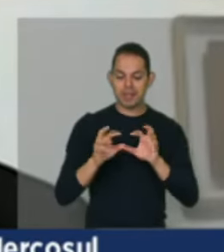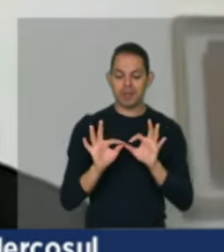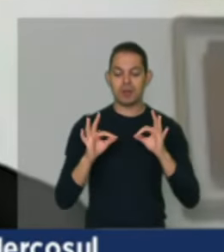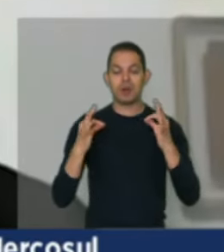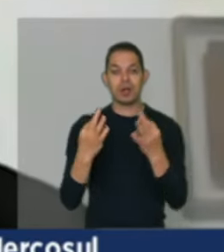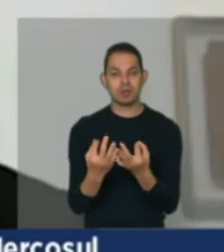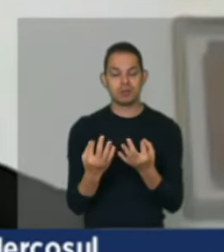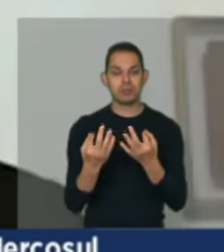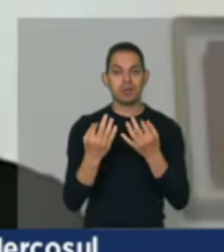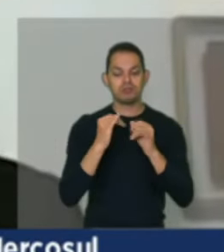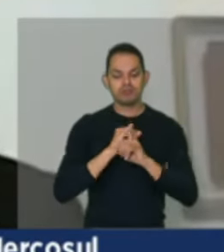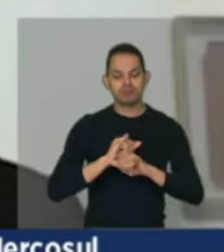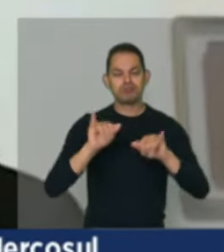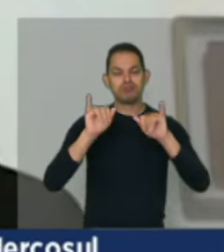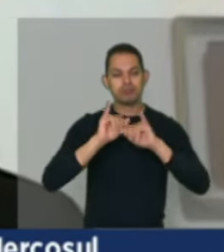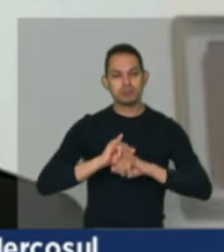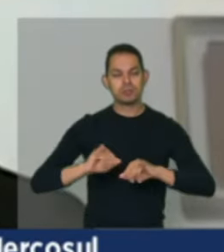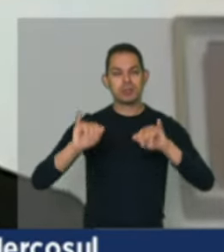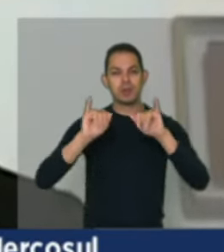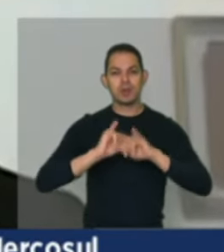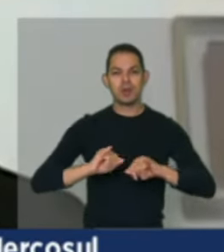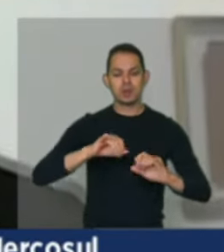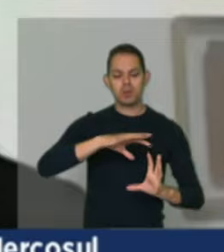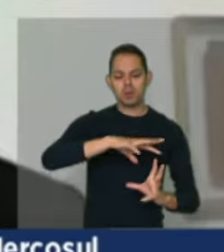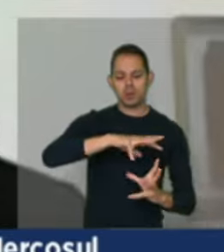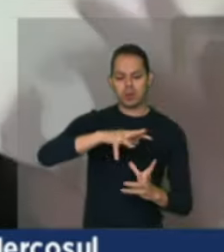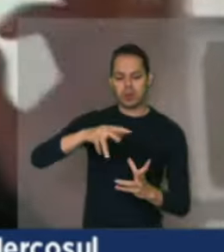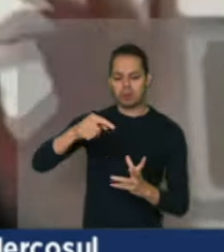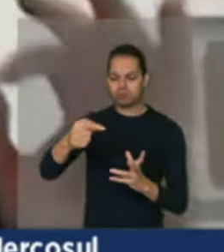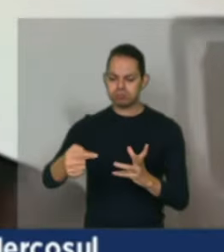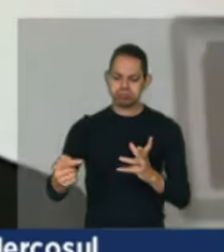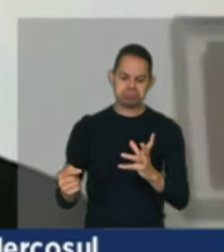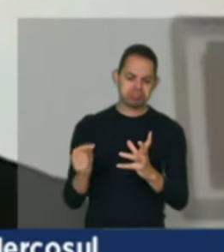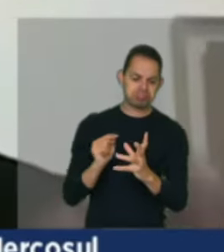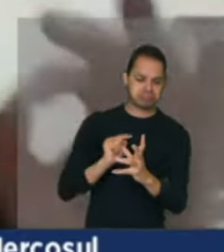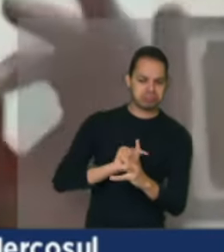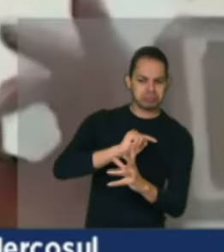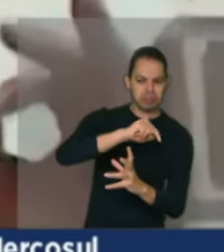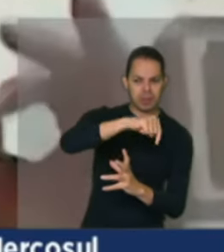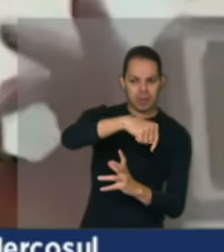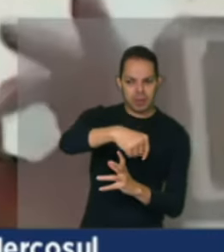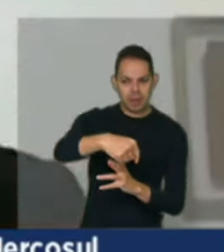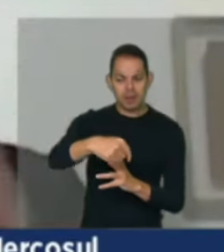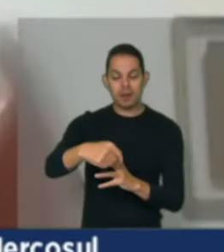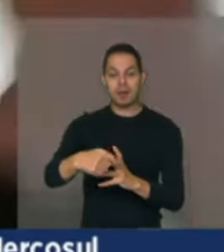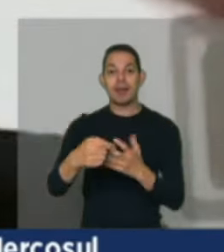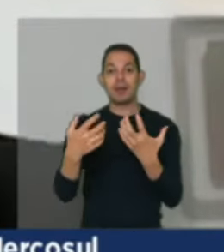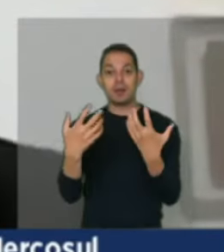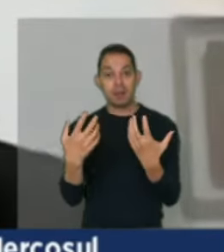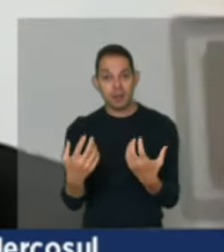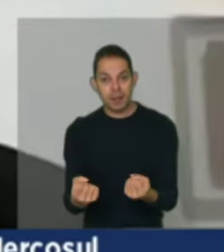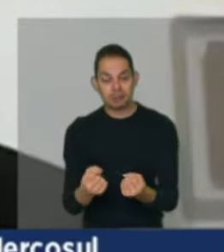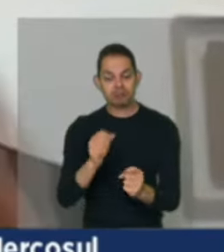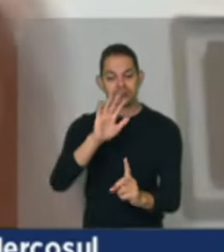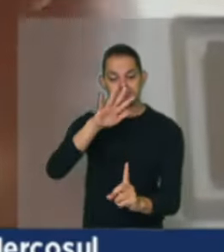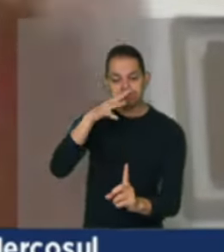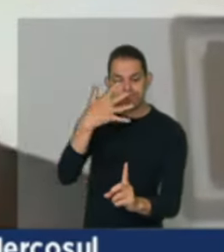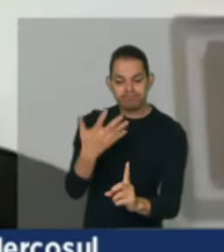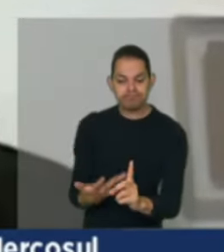estendida em todo o mundo, como um grande reconhecimento da mais última